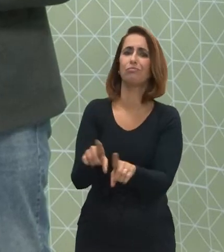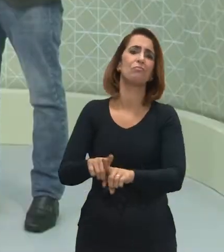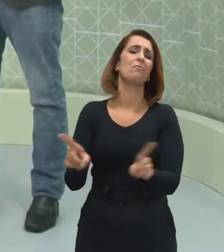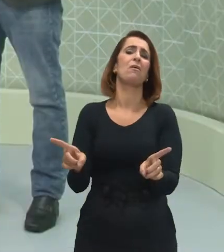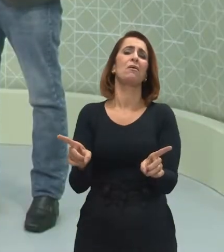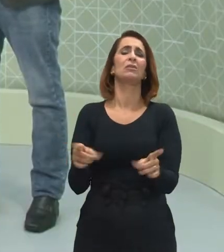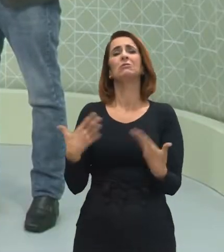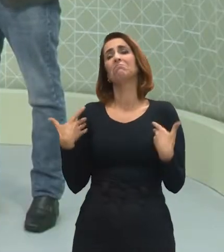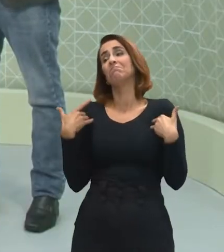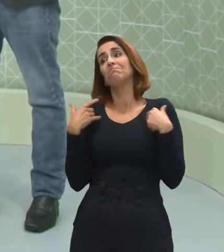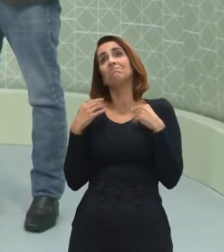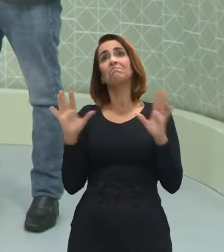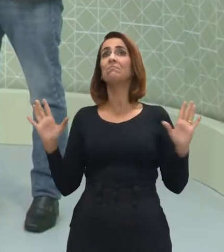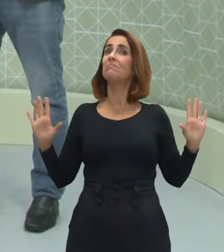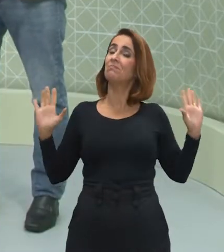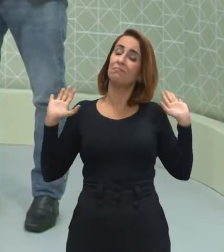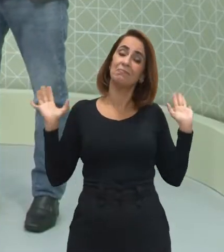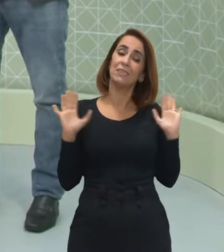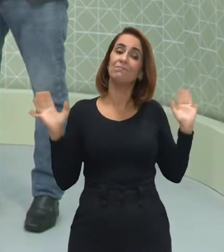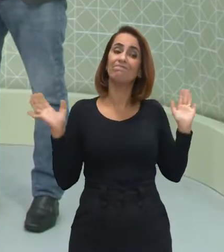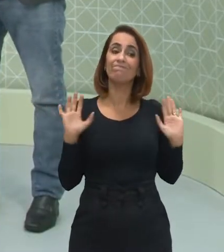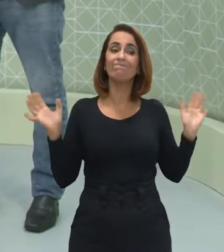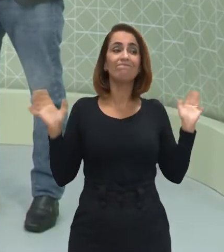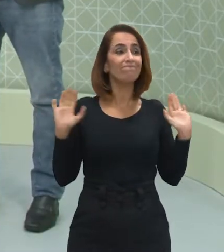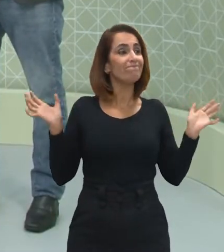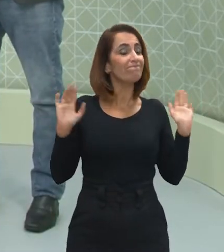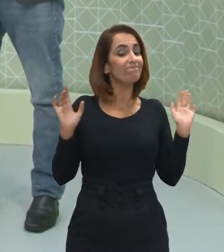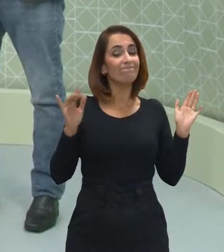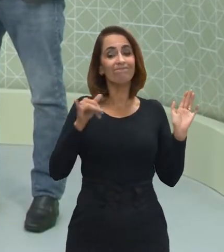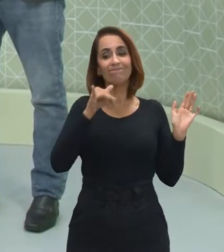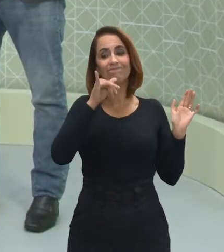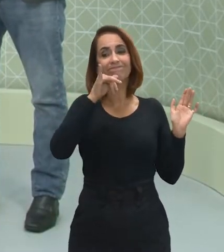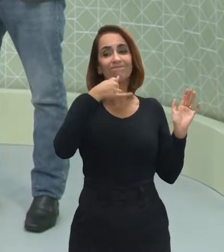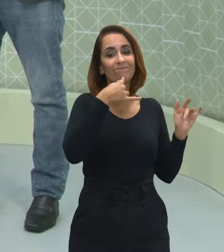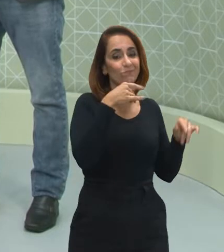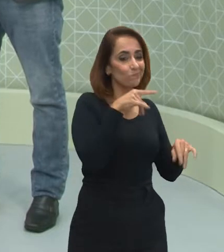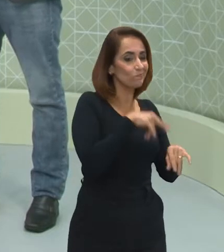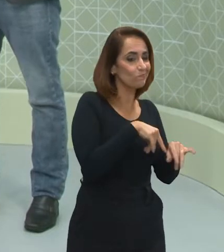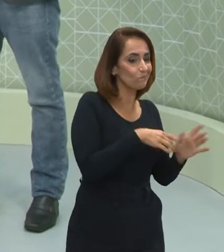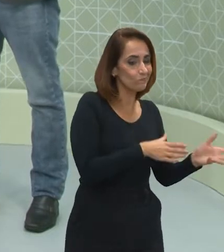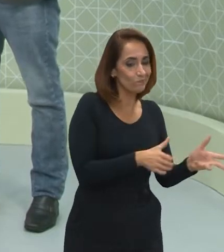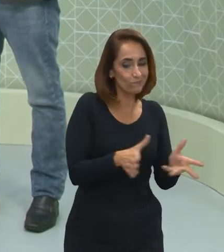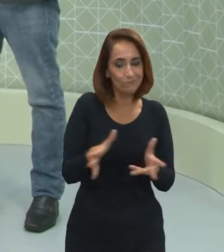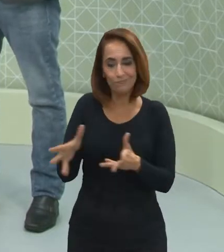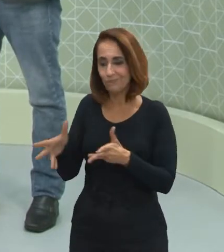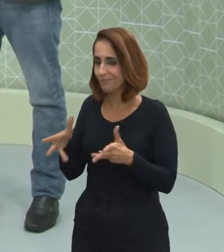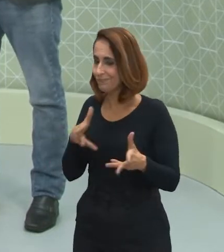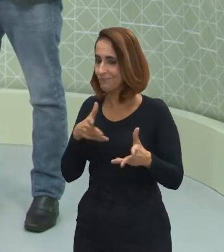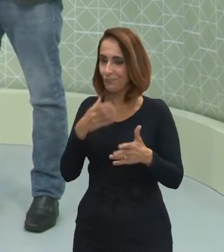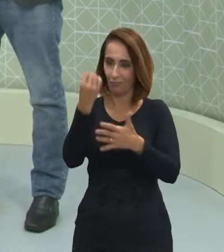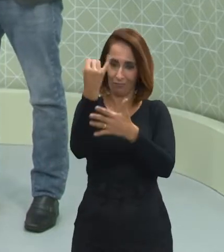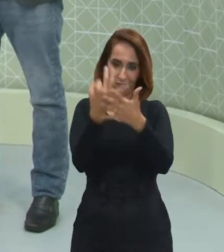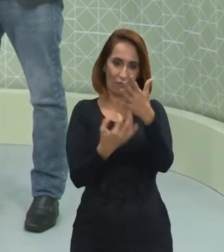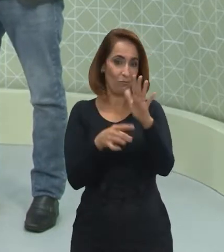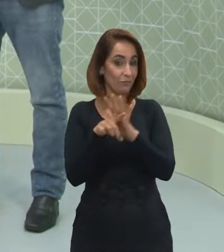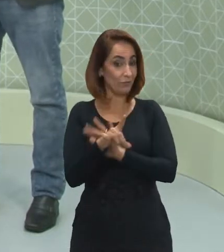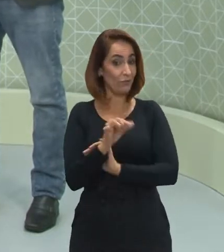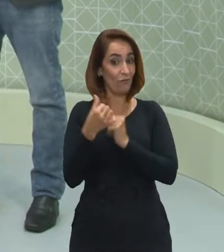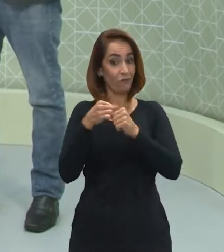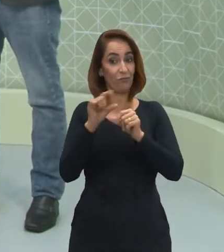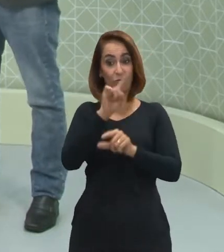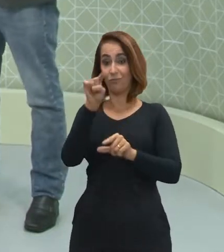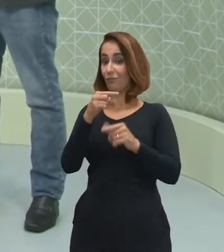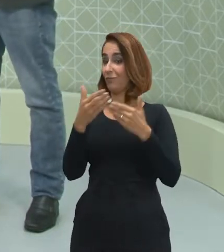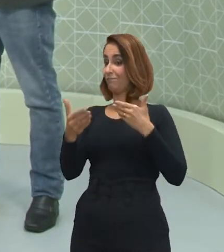Toda a trajetória Toda a trajetória, né? Mas, infelizmente, chega no momento que algumas questões, elas ainda ficam em